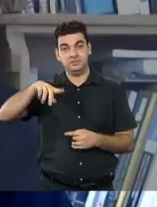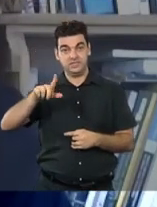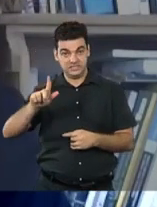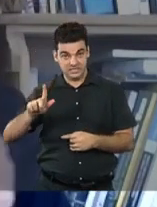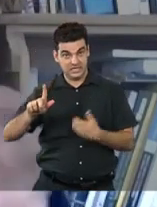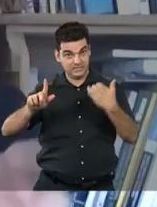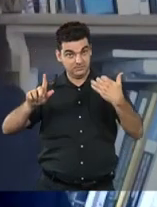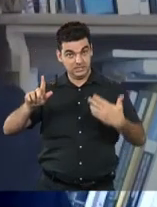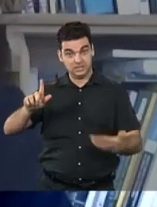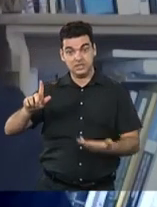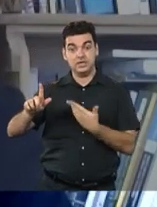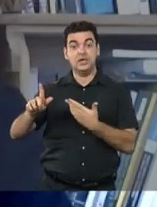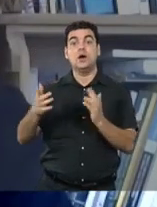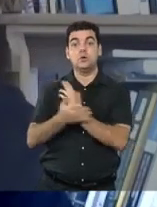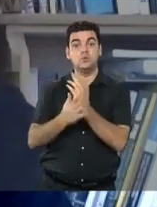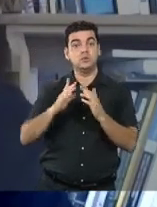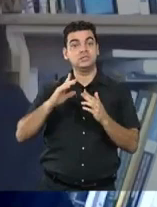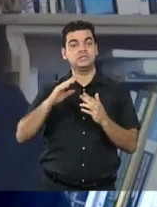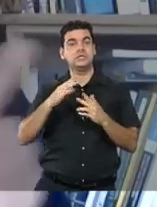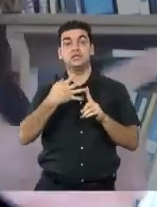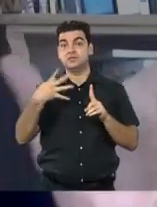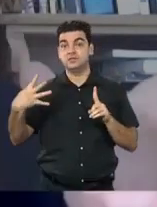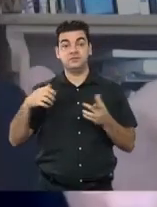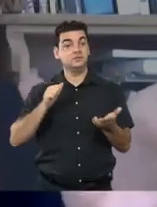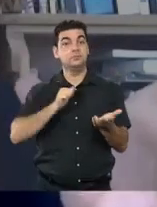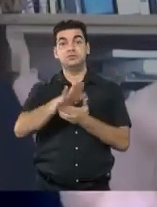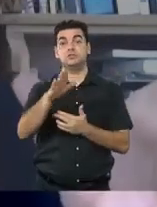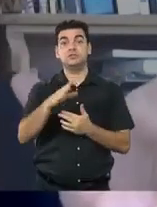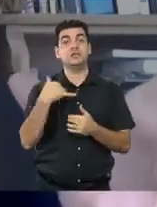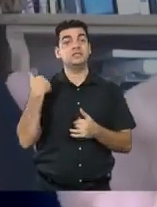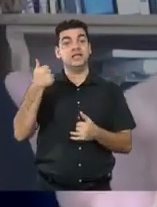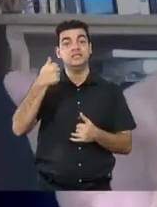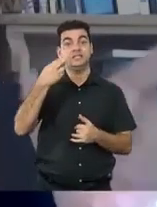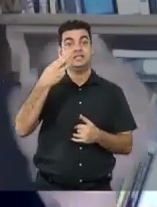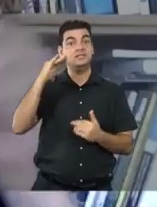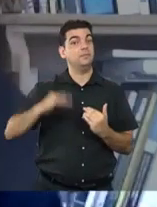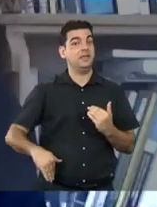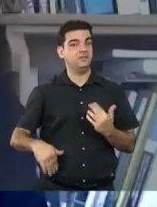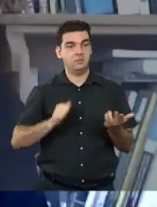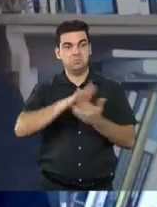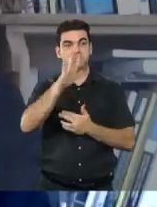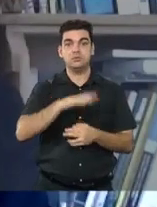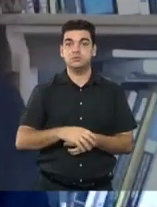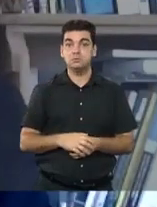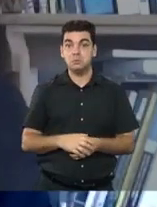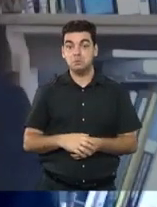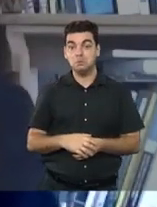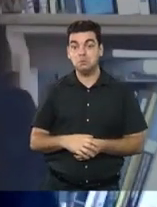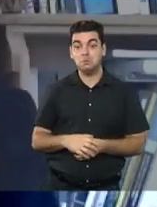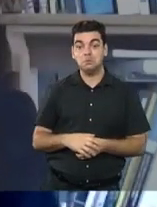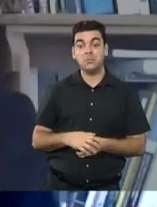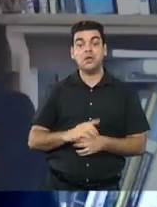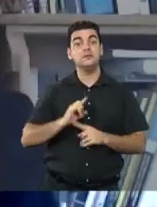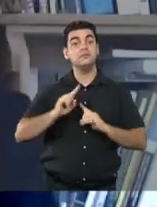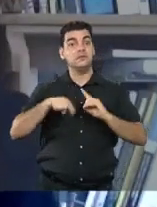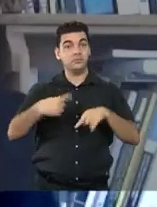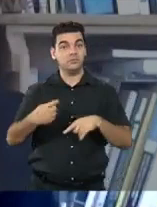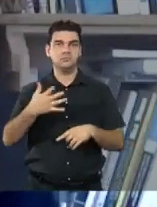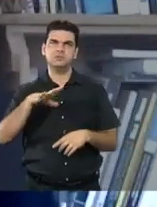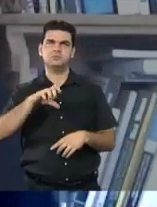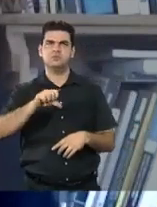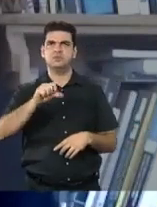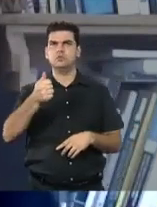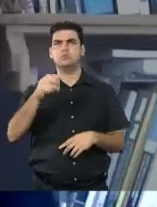travestistas sexuais foram expulsas de casa com menos de 13 anos de idade. Aí, expulsa de casa. Aí, depois, 91